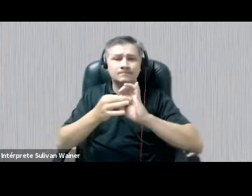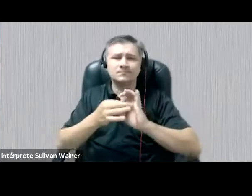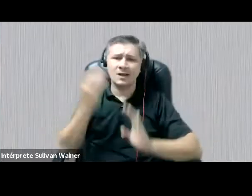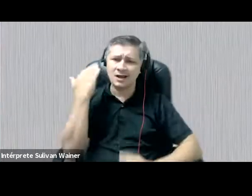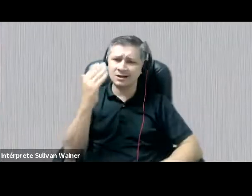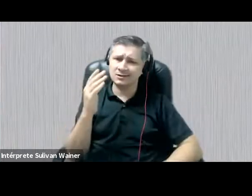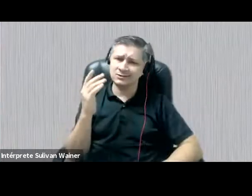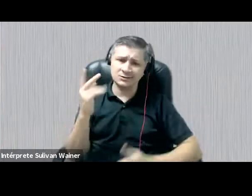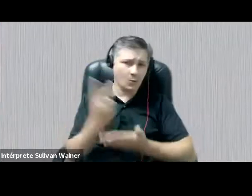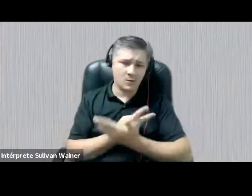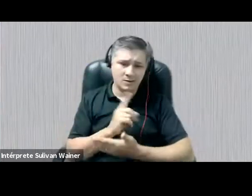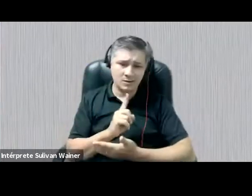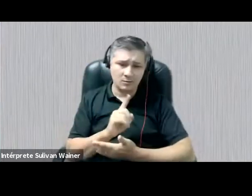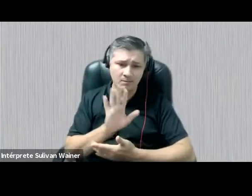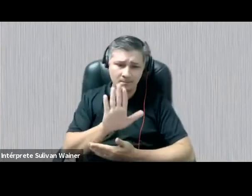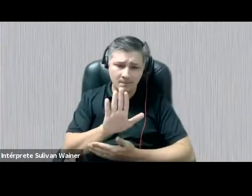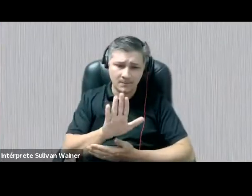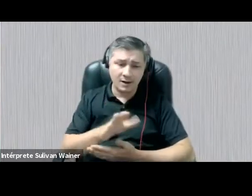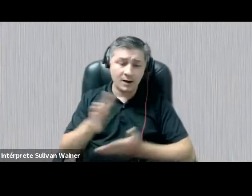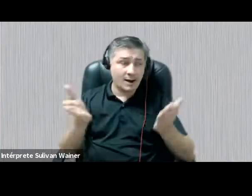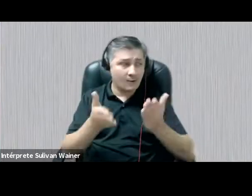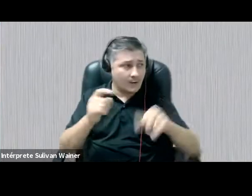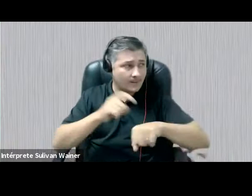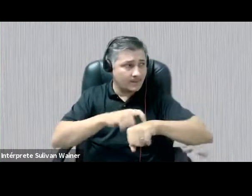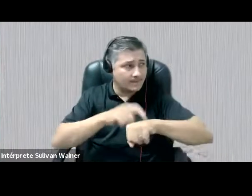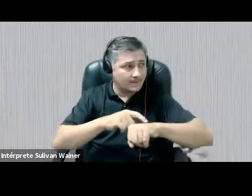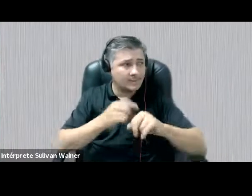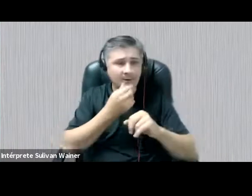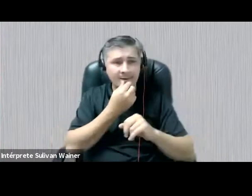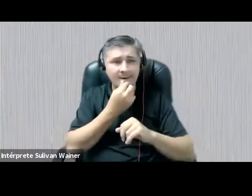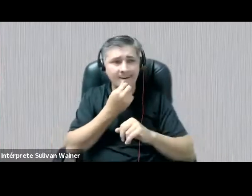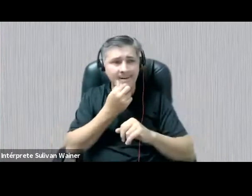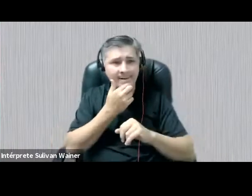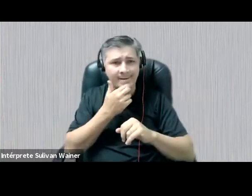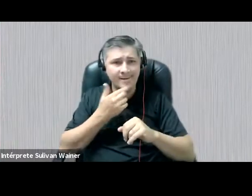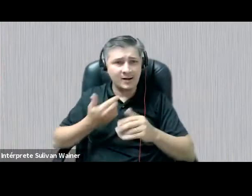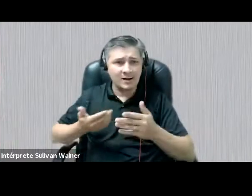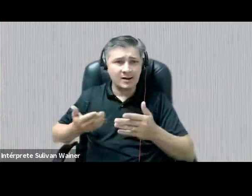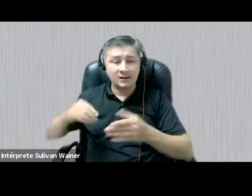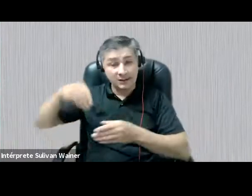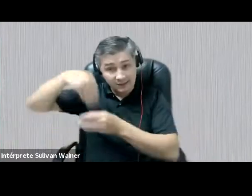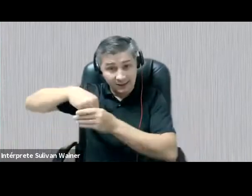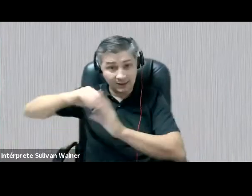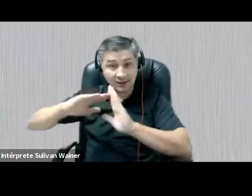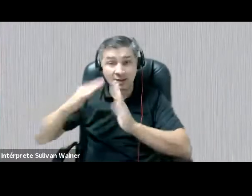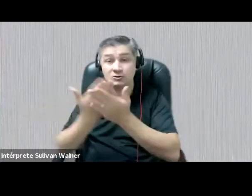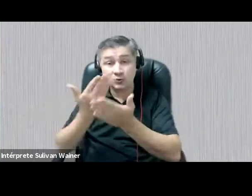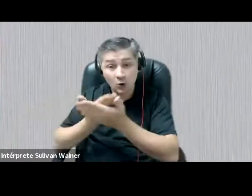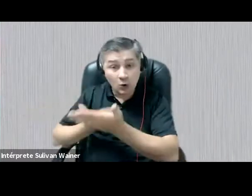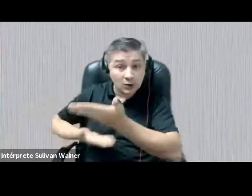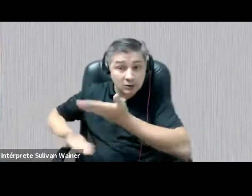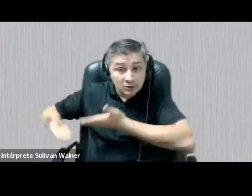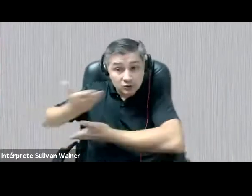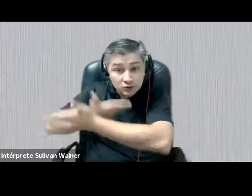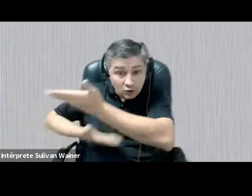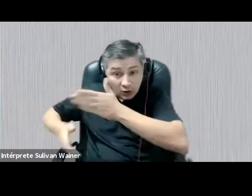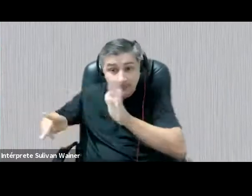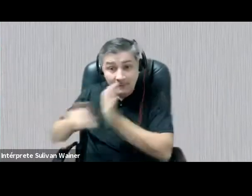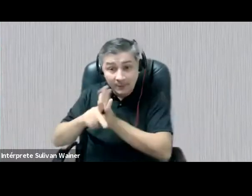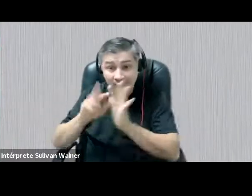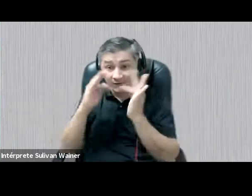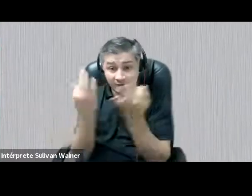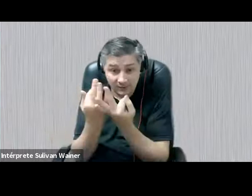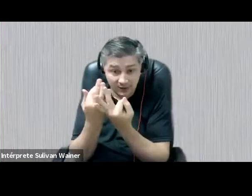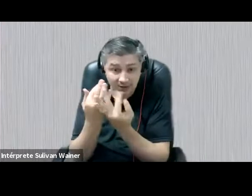mas, nas relações institucionais, as trocas, as redes de sociabilidade entre as próprias famílias, no